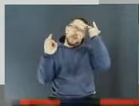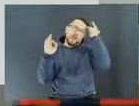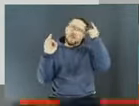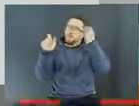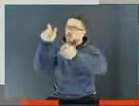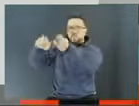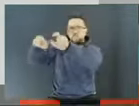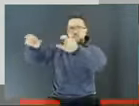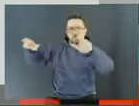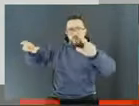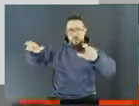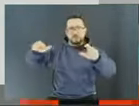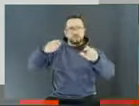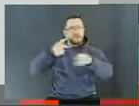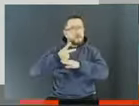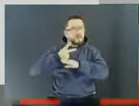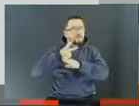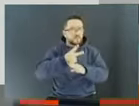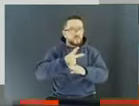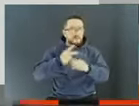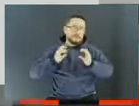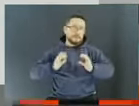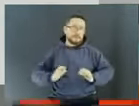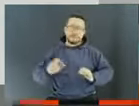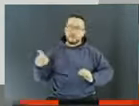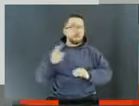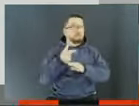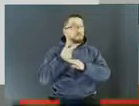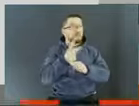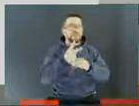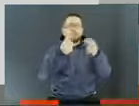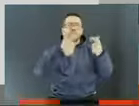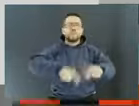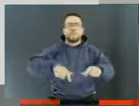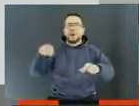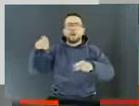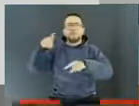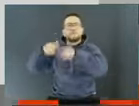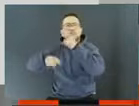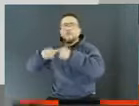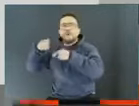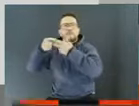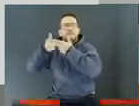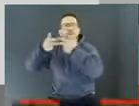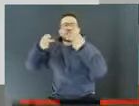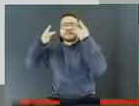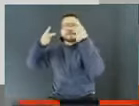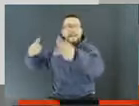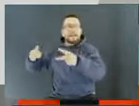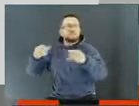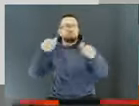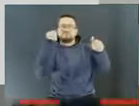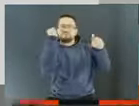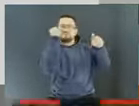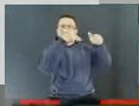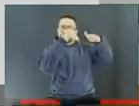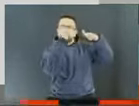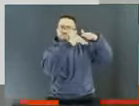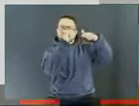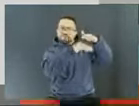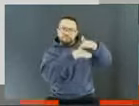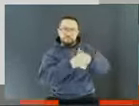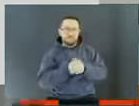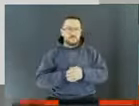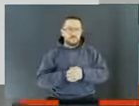Nesse terceiro gráfico, que auxilia a mobilidade e Brânia, a gente pode ver a grande maioria das pessoas que procuram